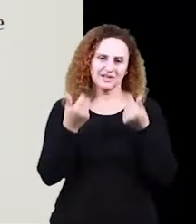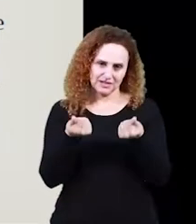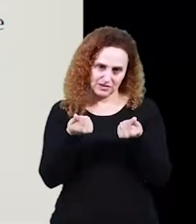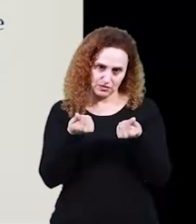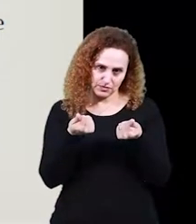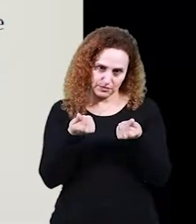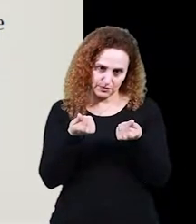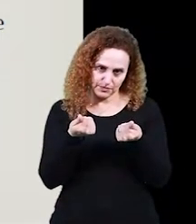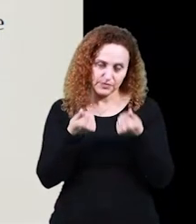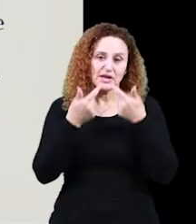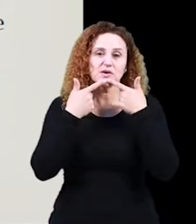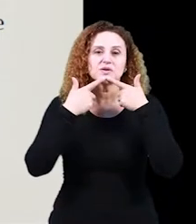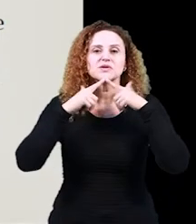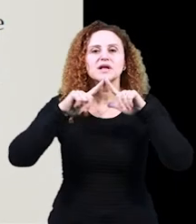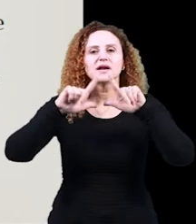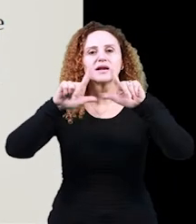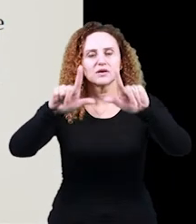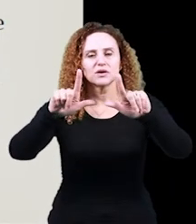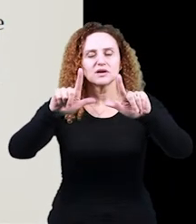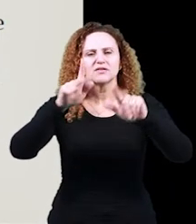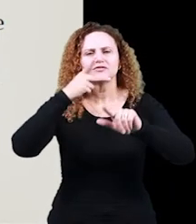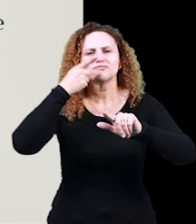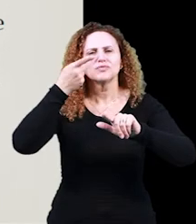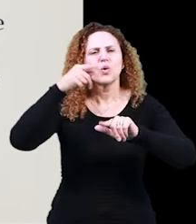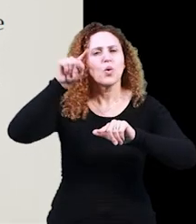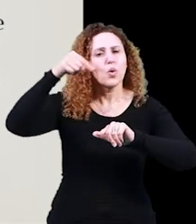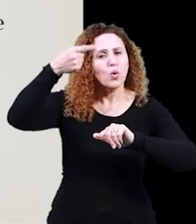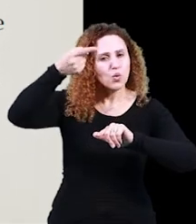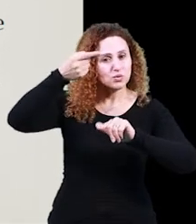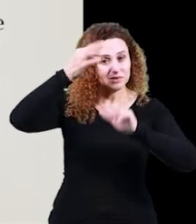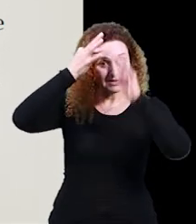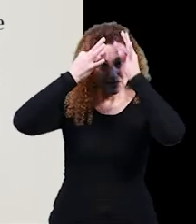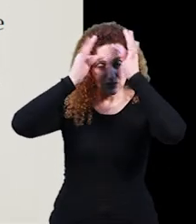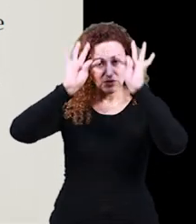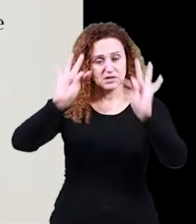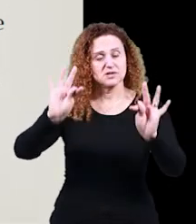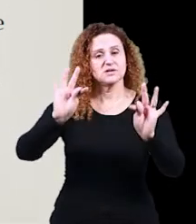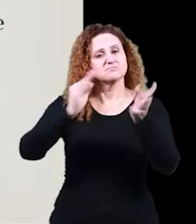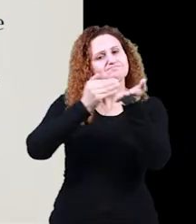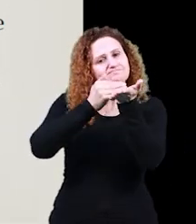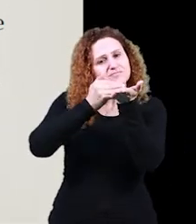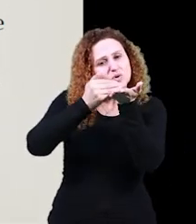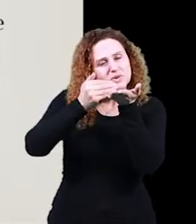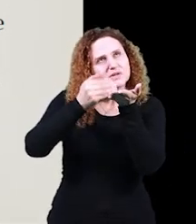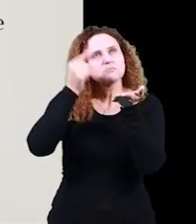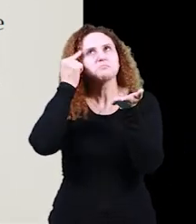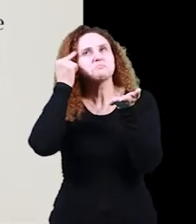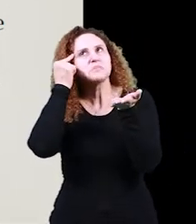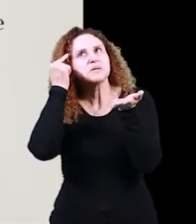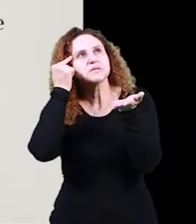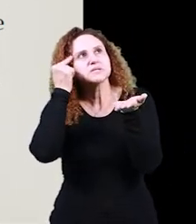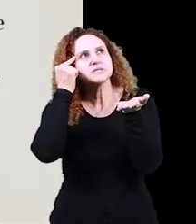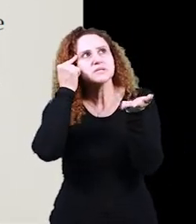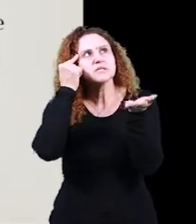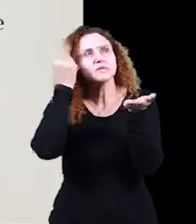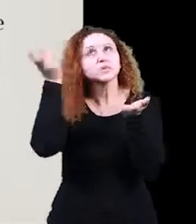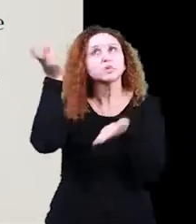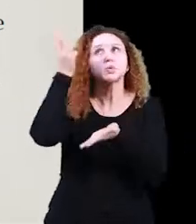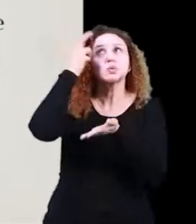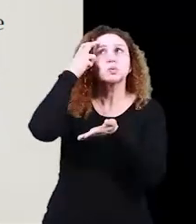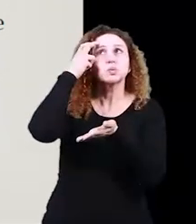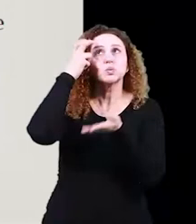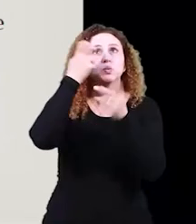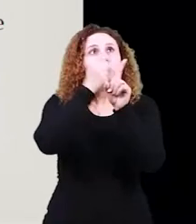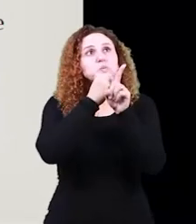a gente está falando de outras teorias linguísticas que nasceram pensando nessa relação entre cultura e